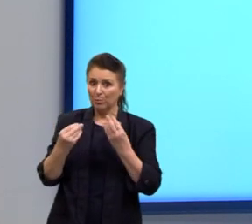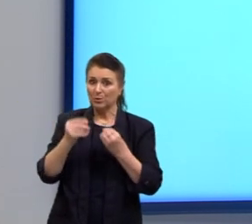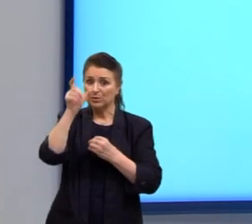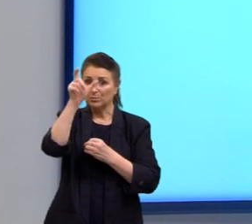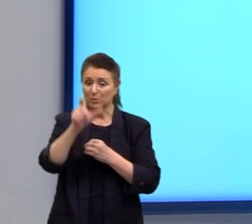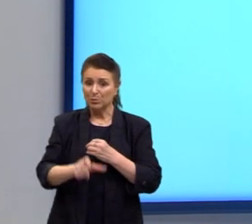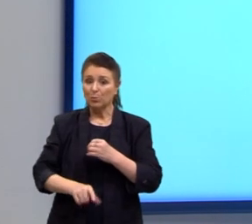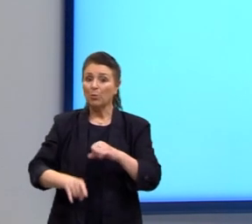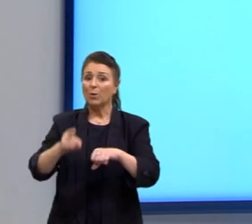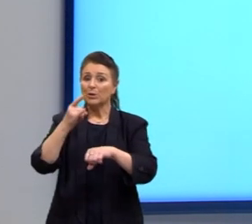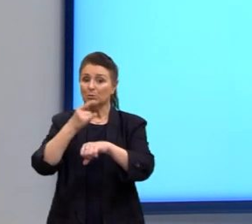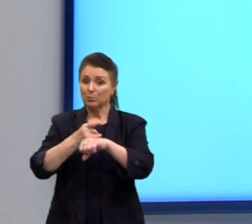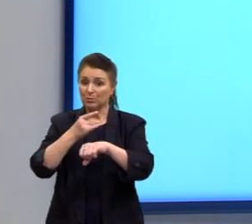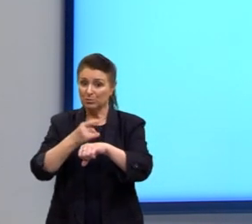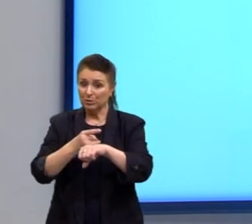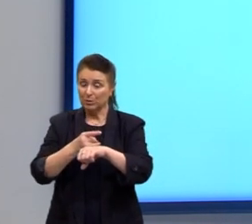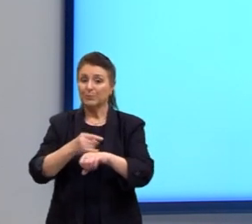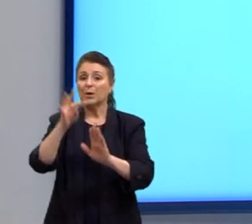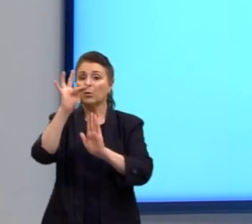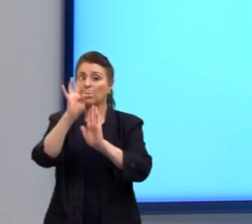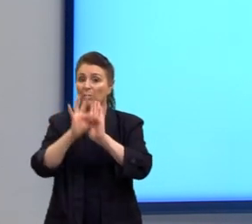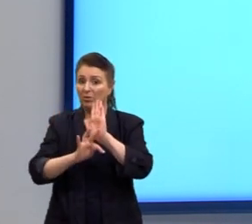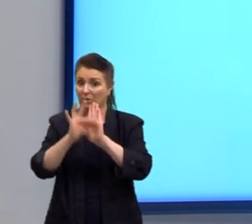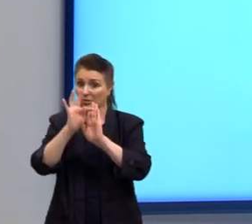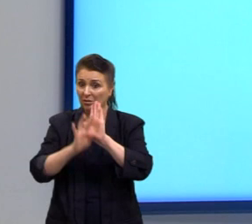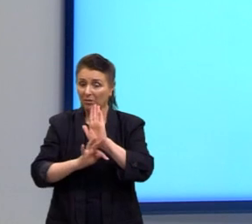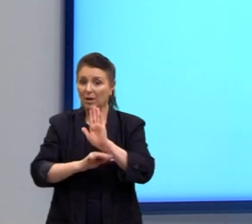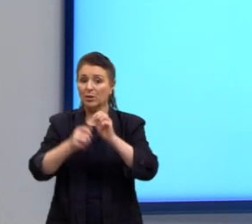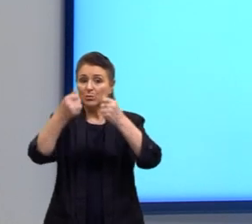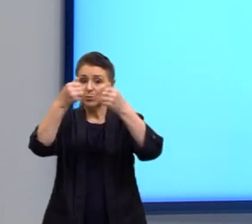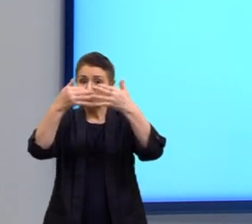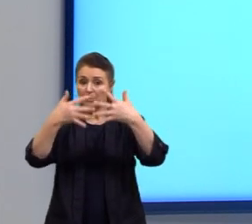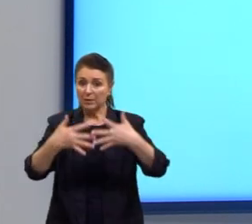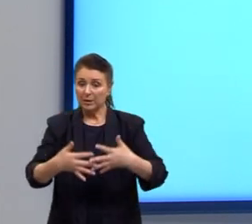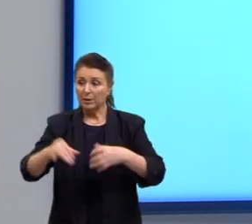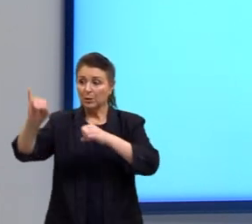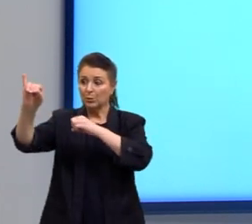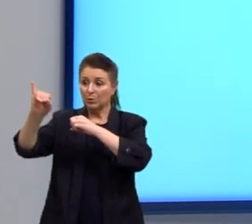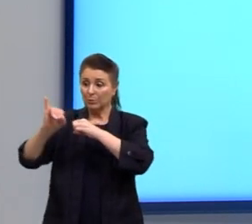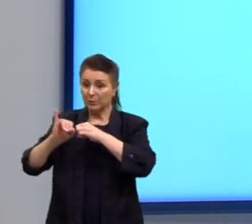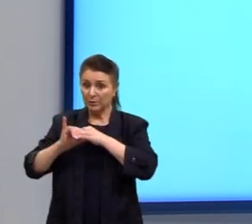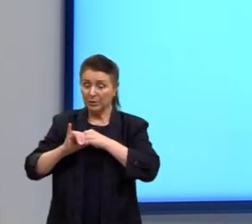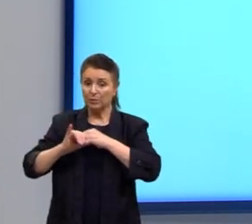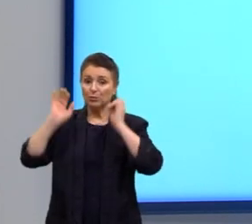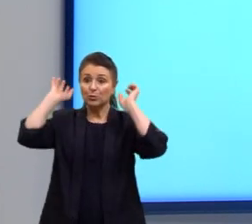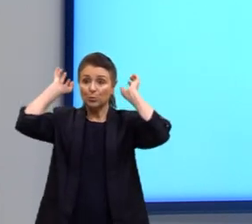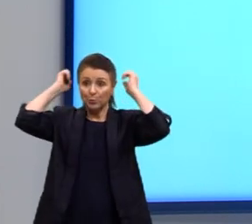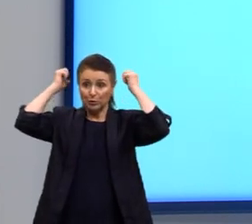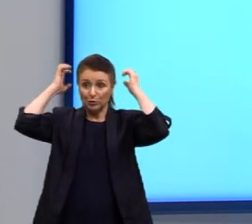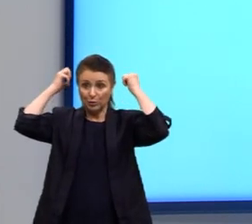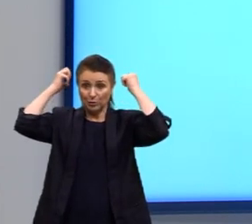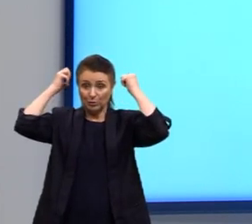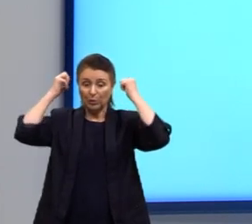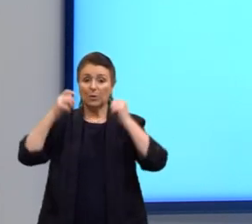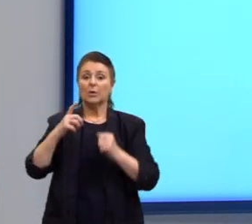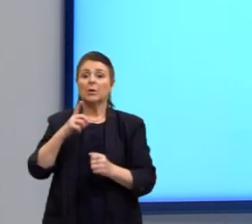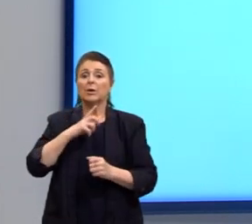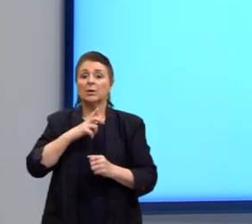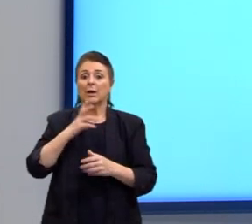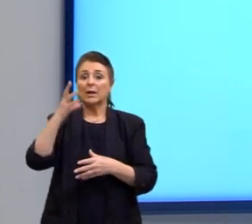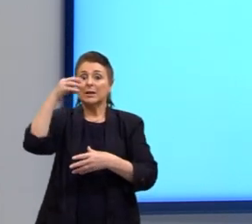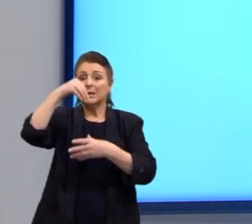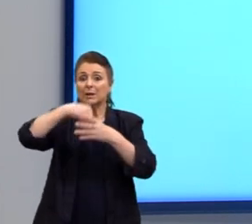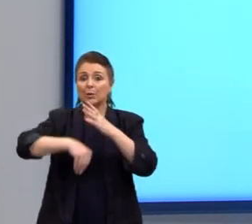haitianos. O texto fala do imigrante mexicano dentro dos Estados